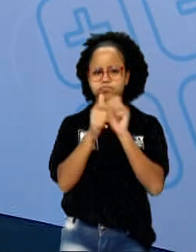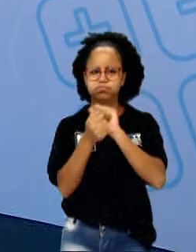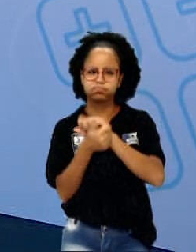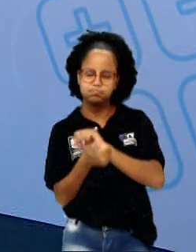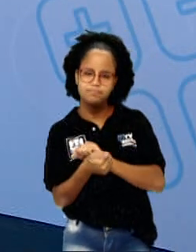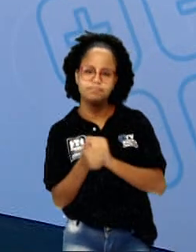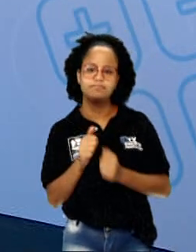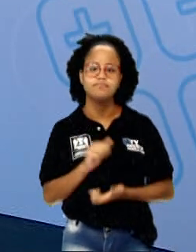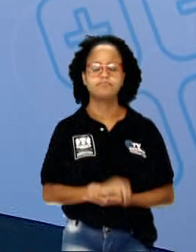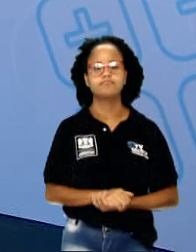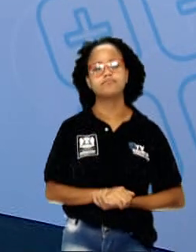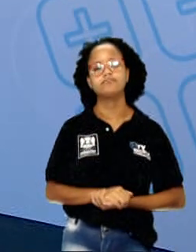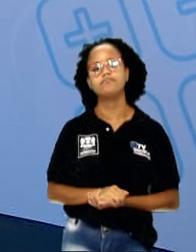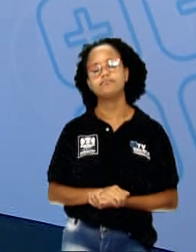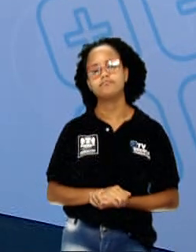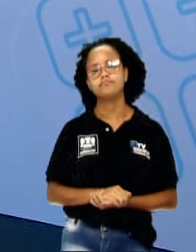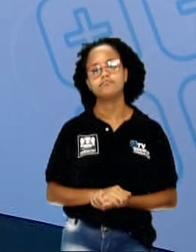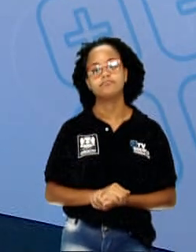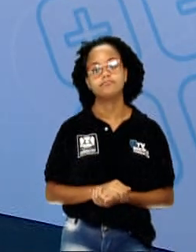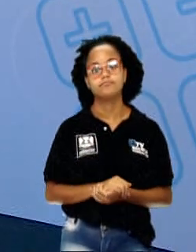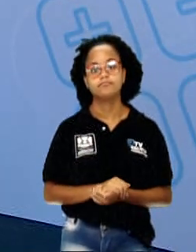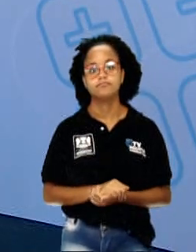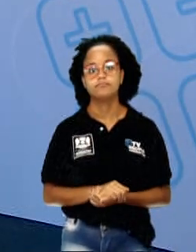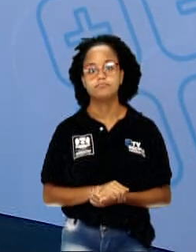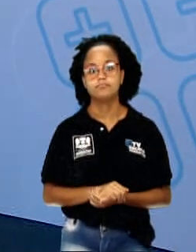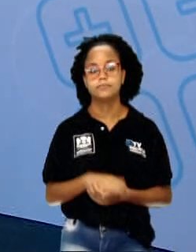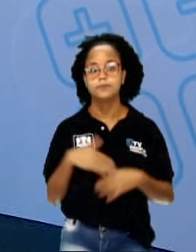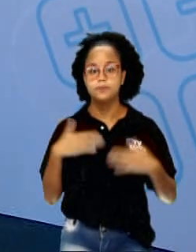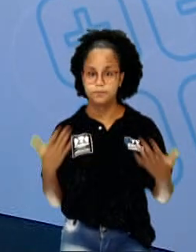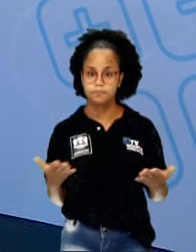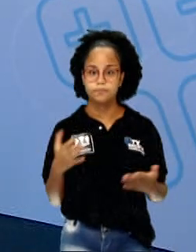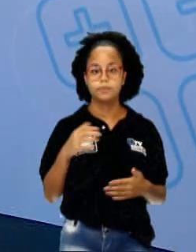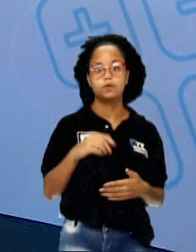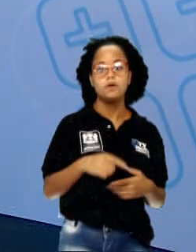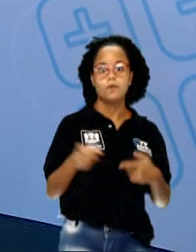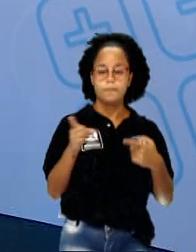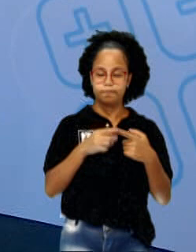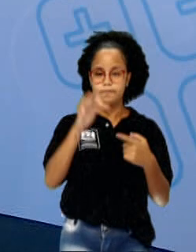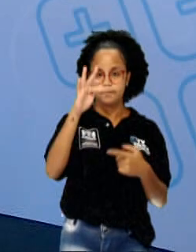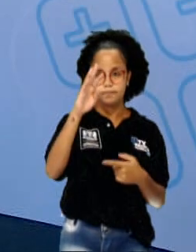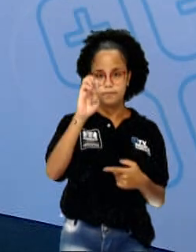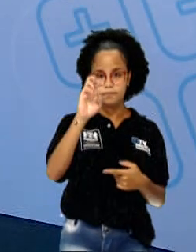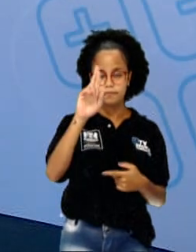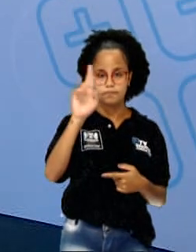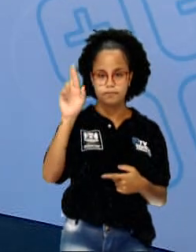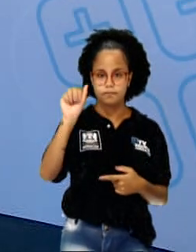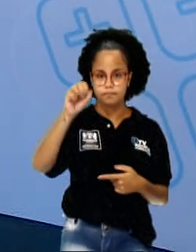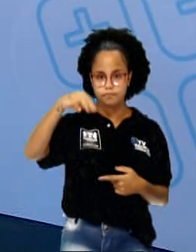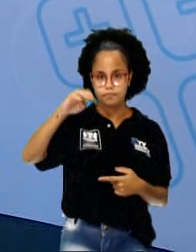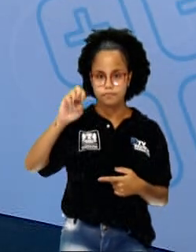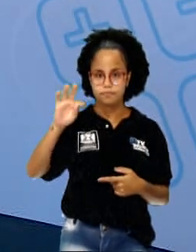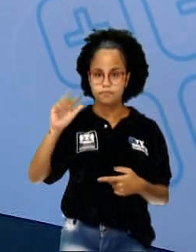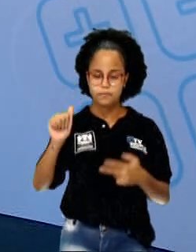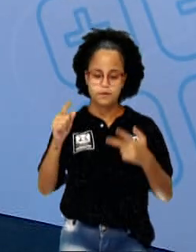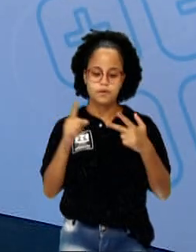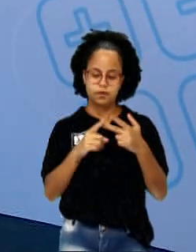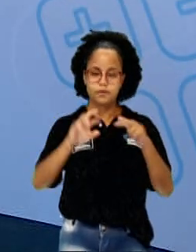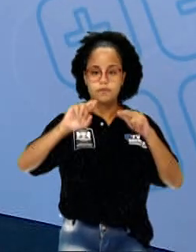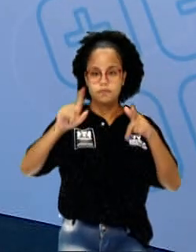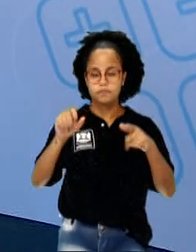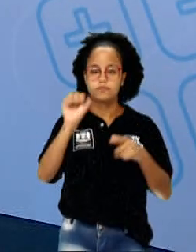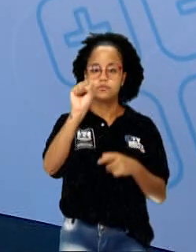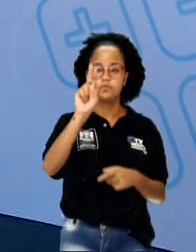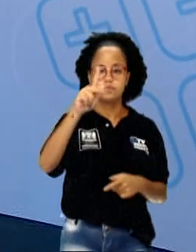anteriormente. Certo? Então, a ferramenta é uma coisa. O suporte é outra. E a